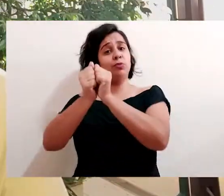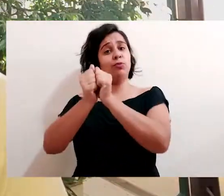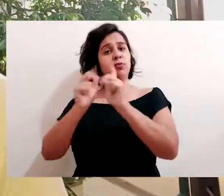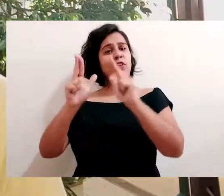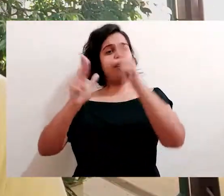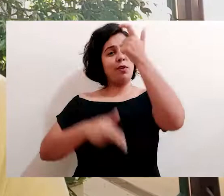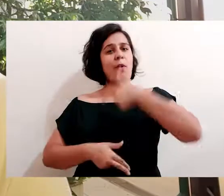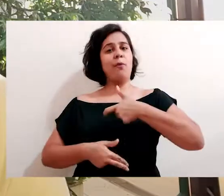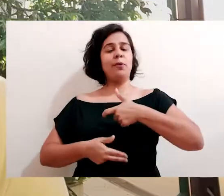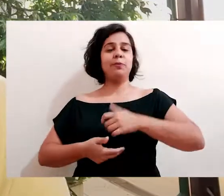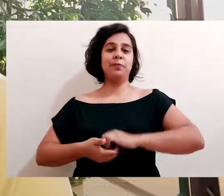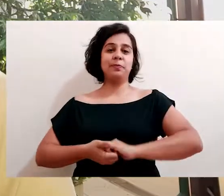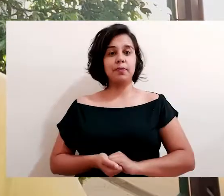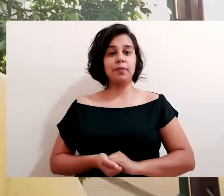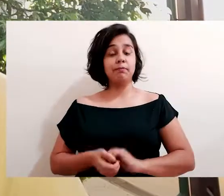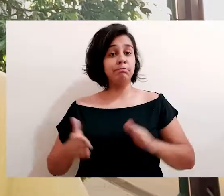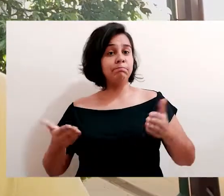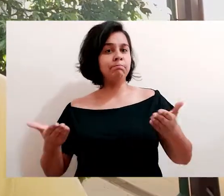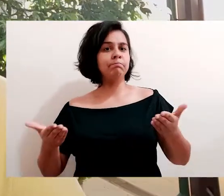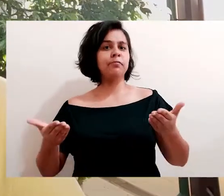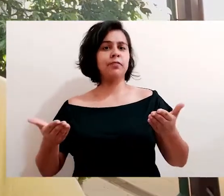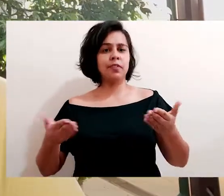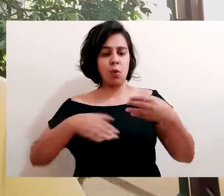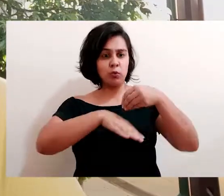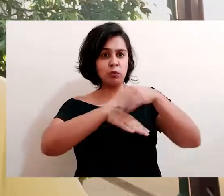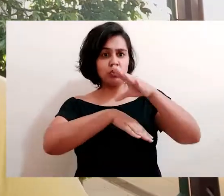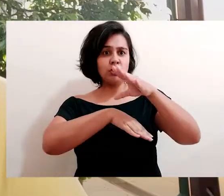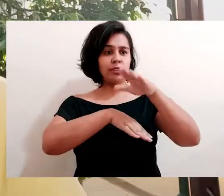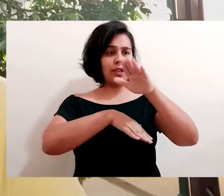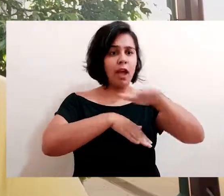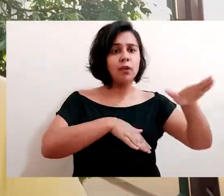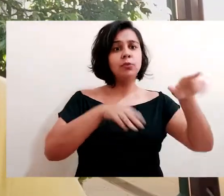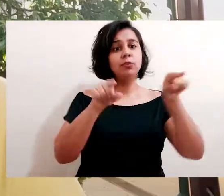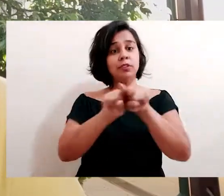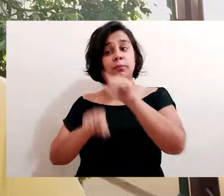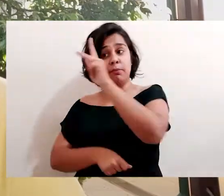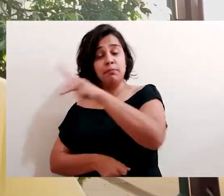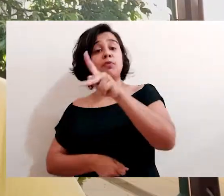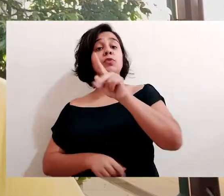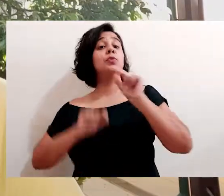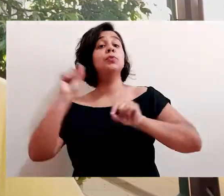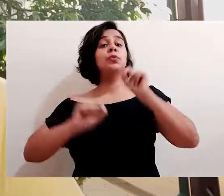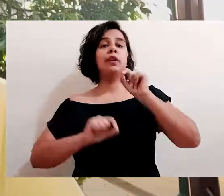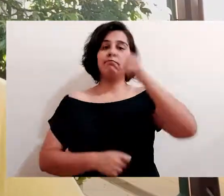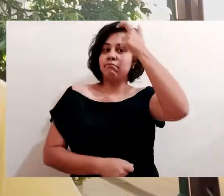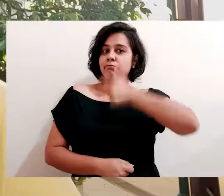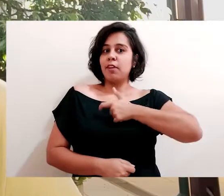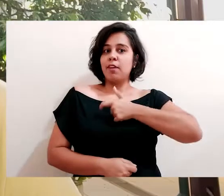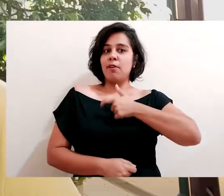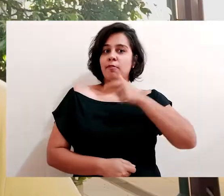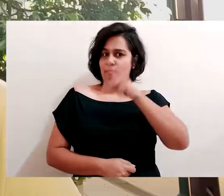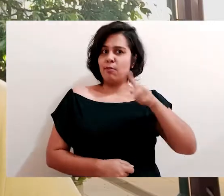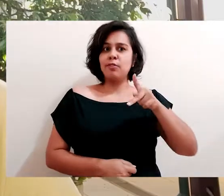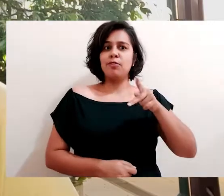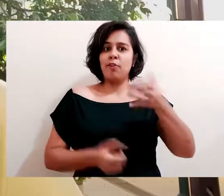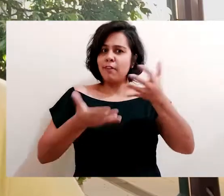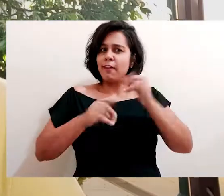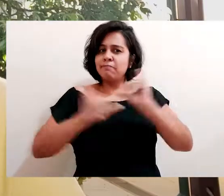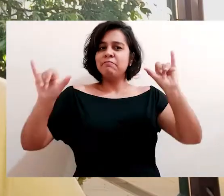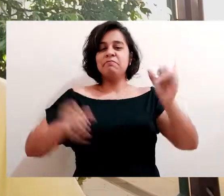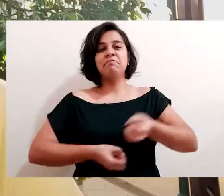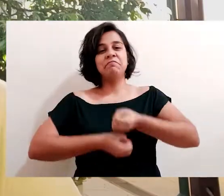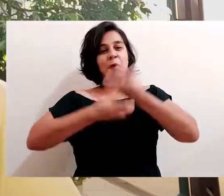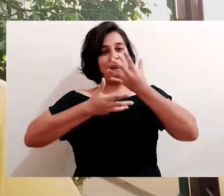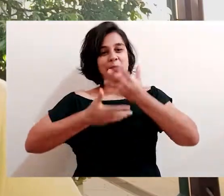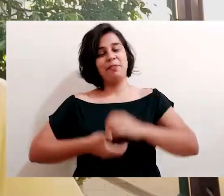também poder sair junto comigo. Bem, a mensagem que eu quero deixar para os educadores e para os alunos, eu como